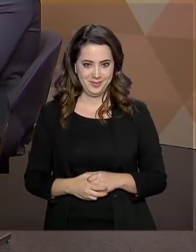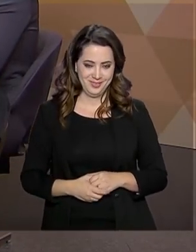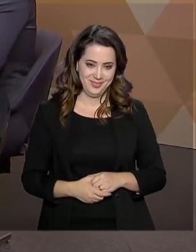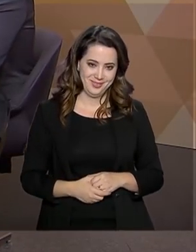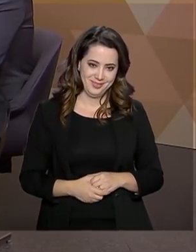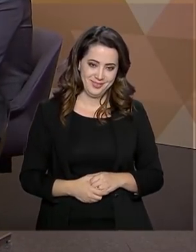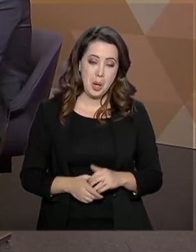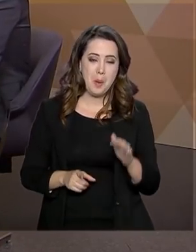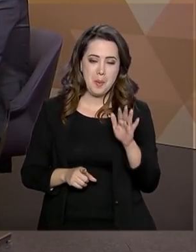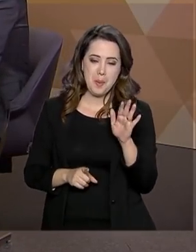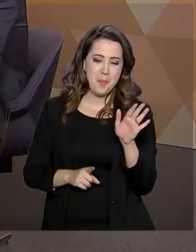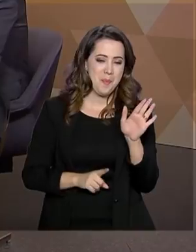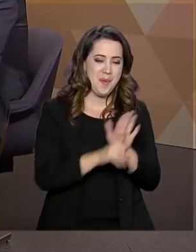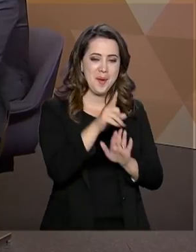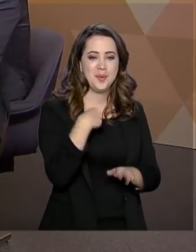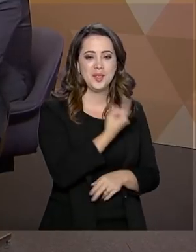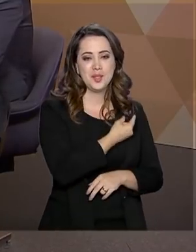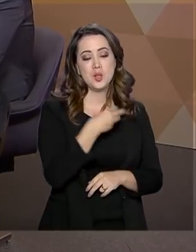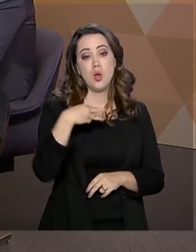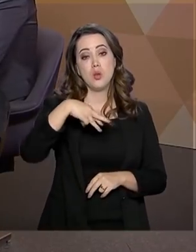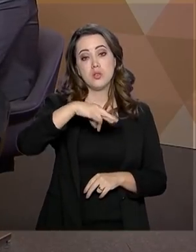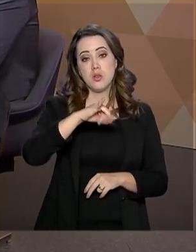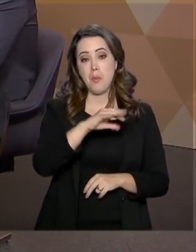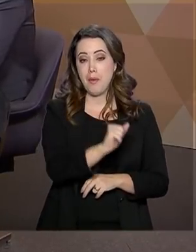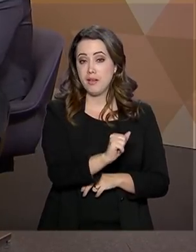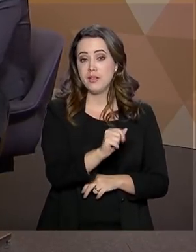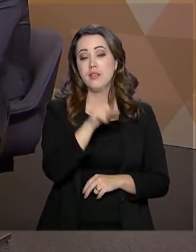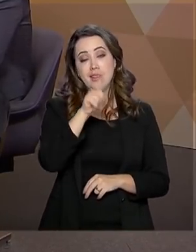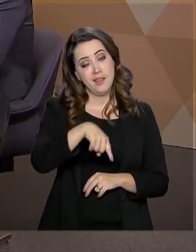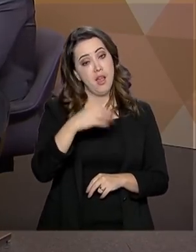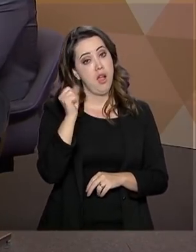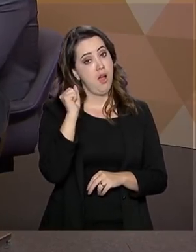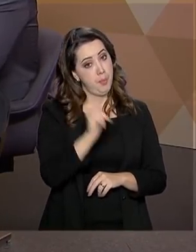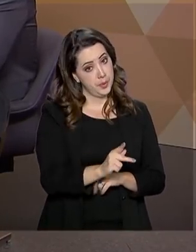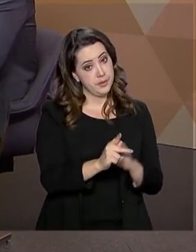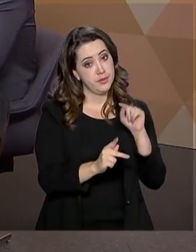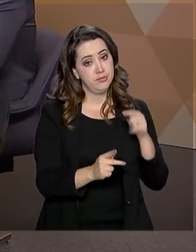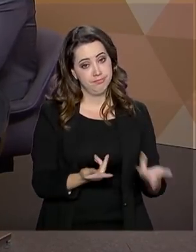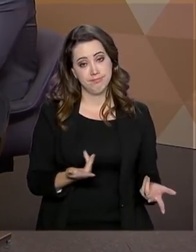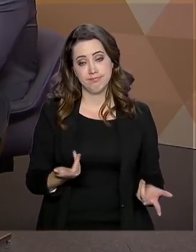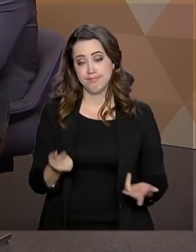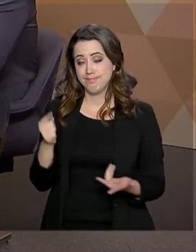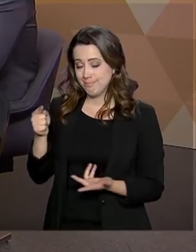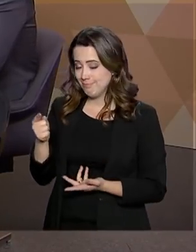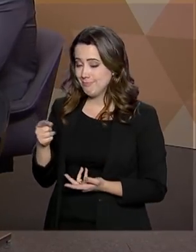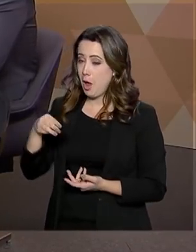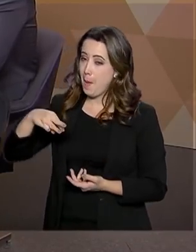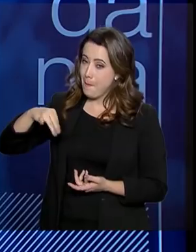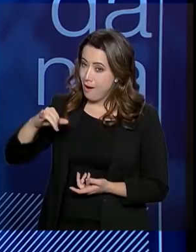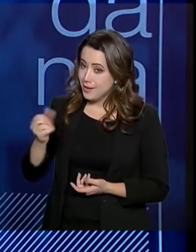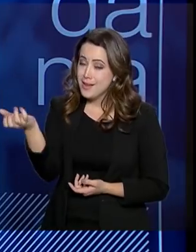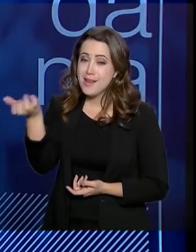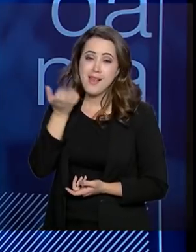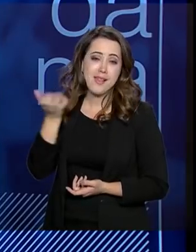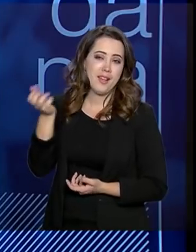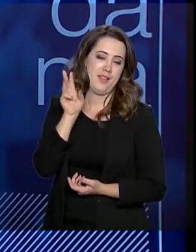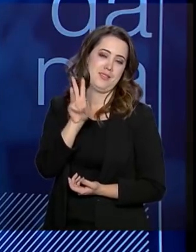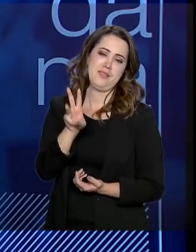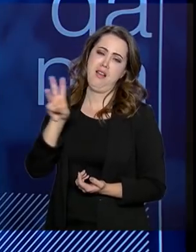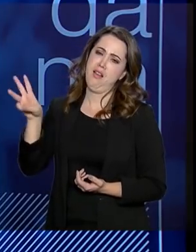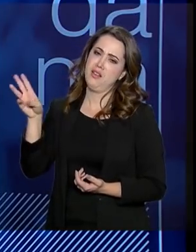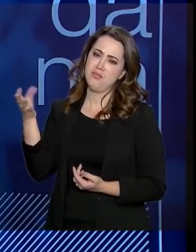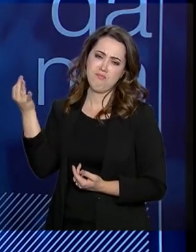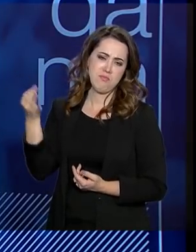Pergunta aí da nossa Maria Viçosa, aposentada. Bom, a Maria está ansiosa pelos serviços digitais, o que é